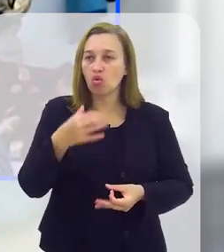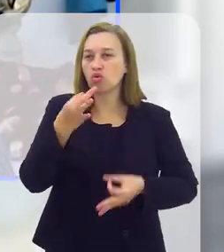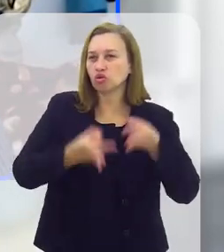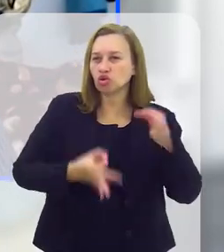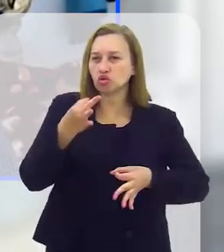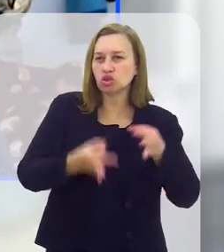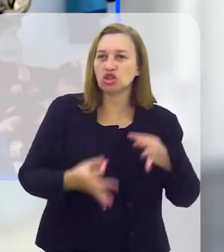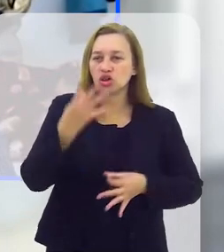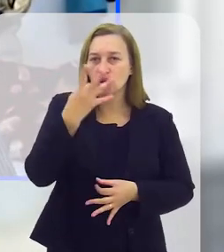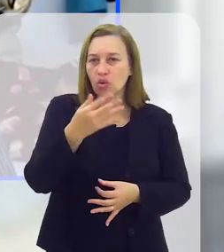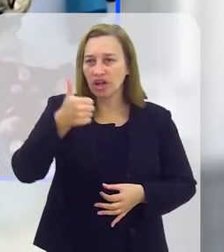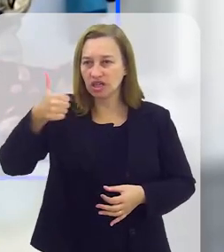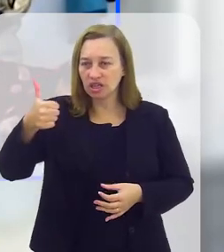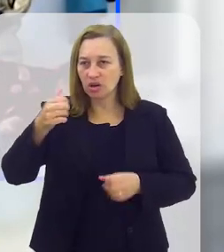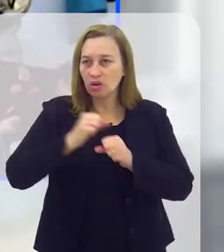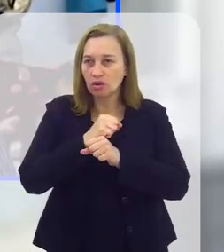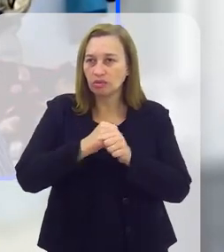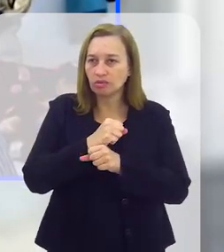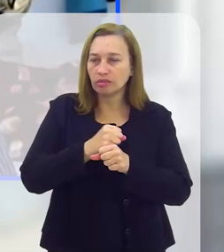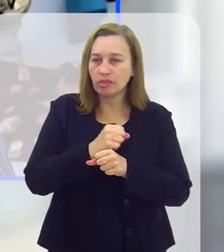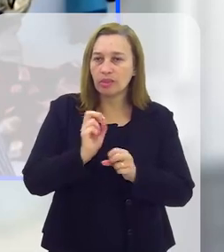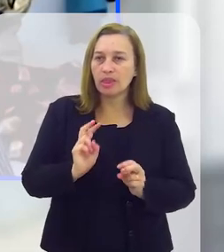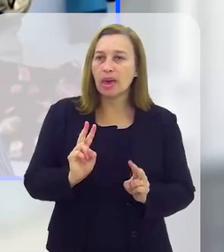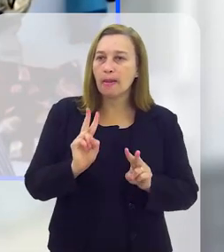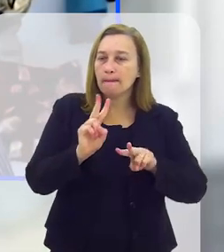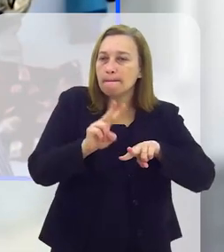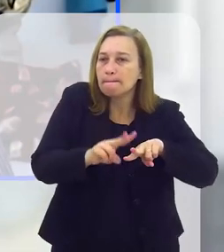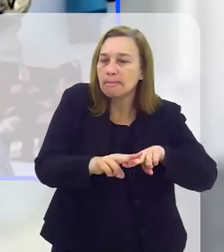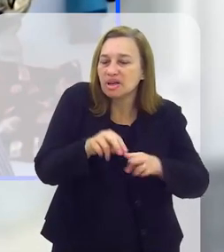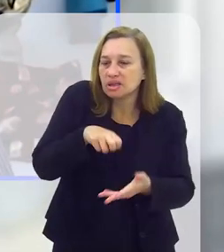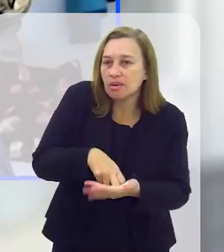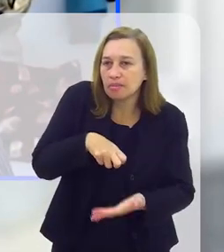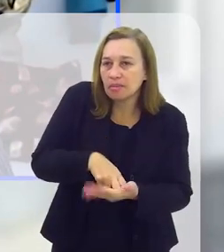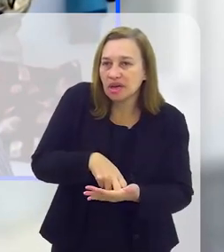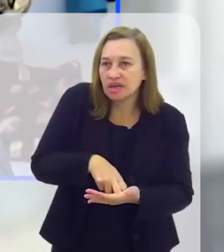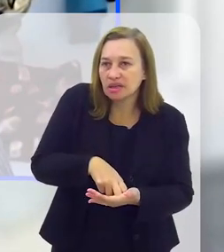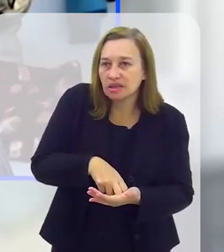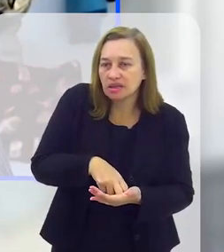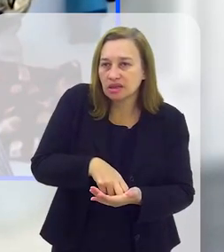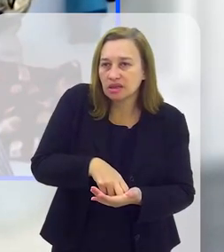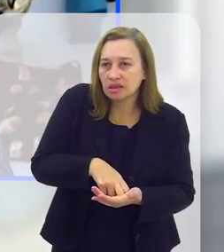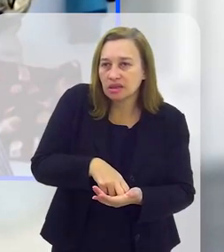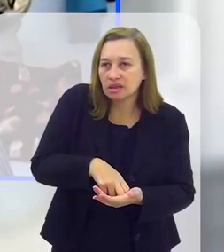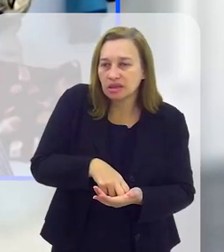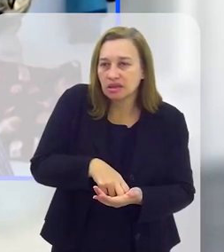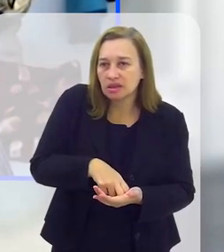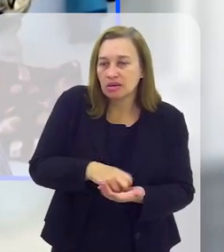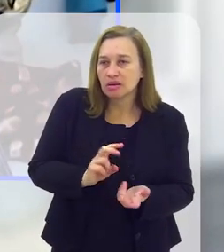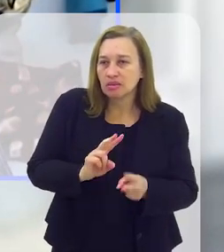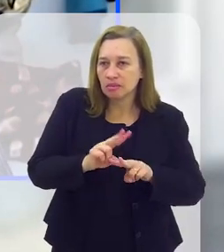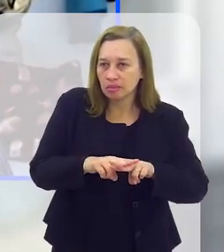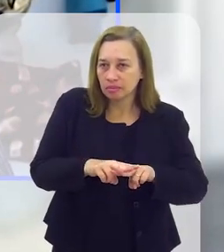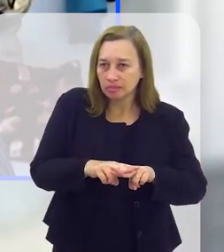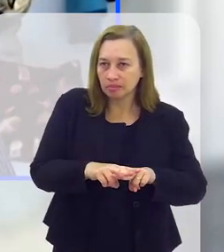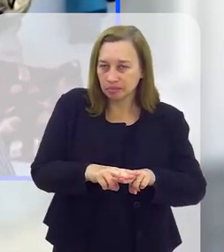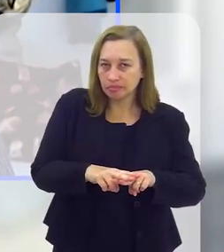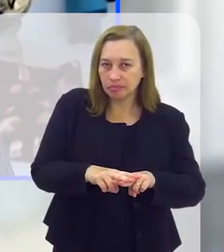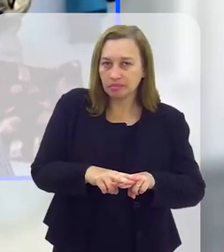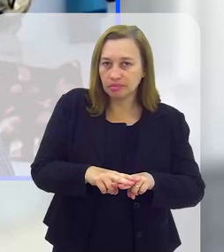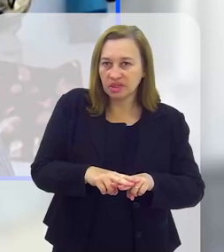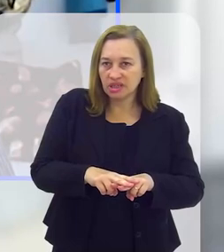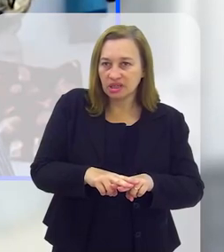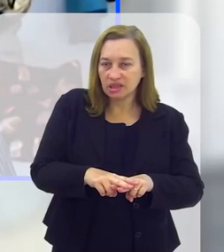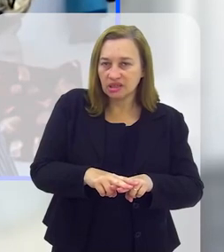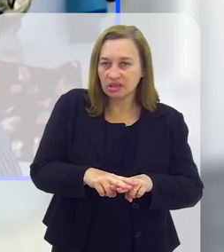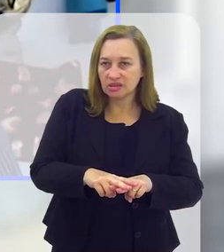eu, como juiz, durante 41 anos, apliquei pena de privação de liberdade, mas essa pena não é cumprida. A pena